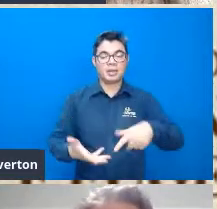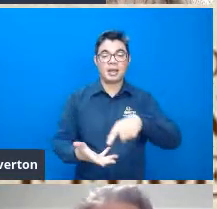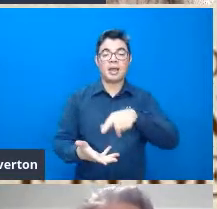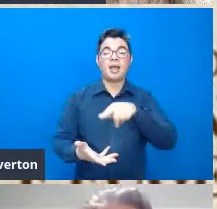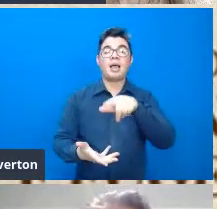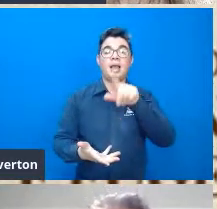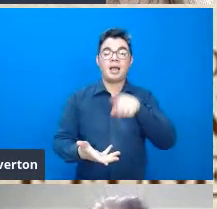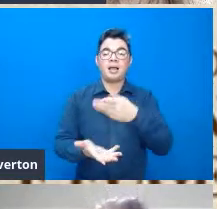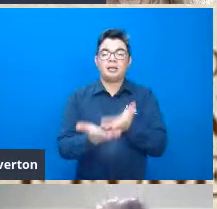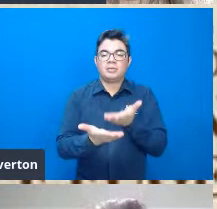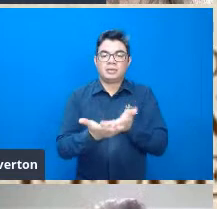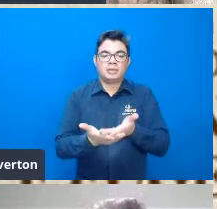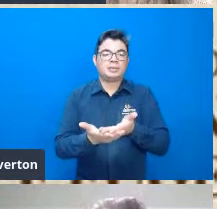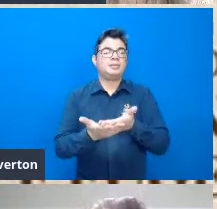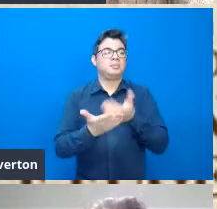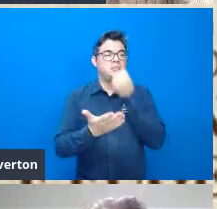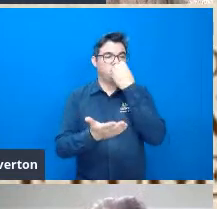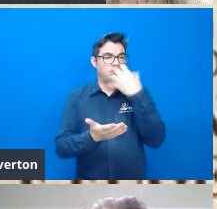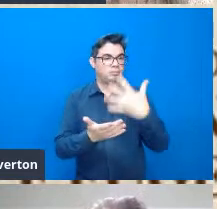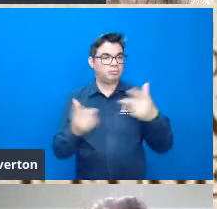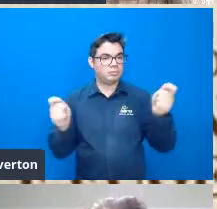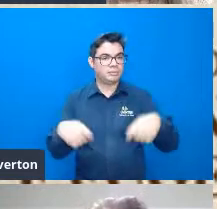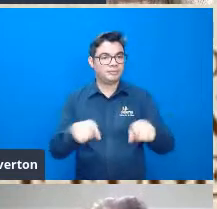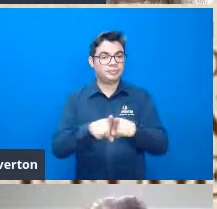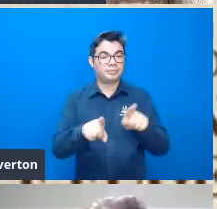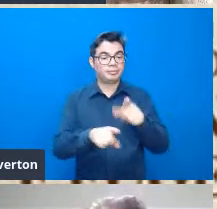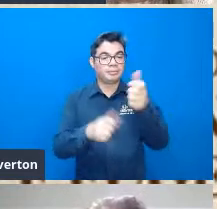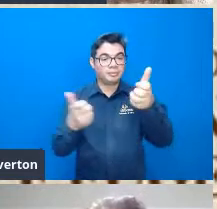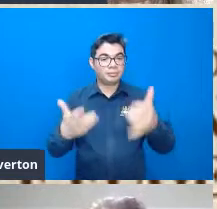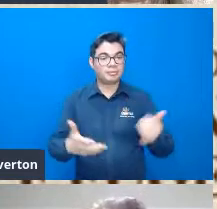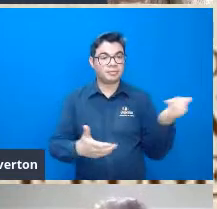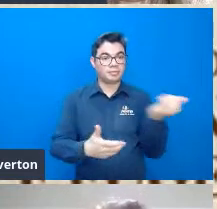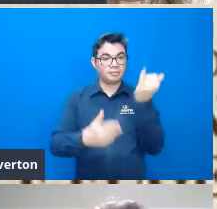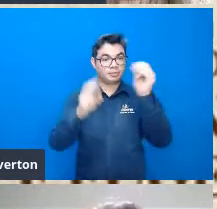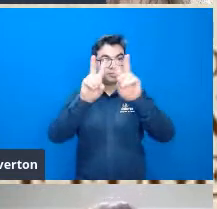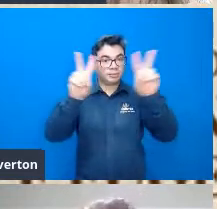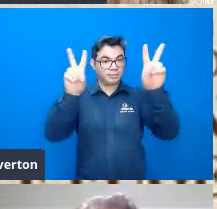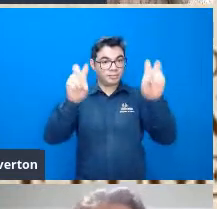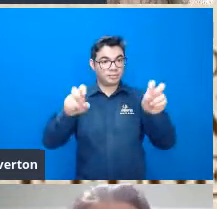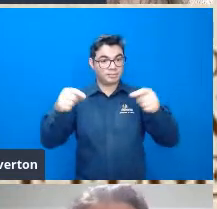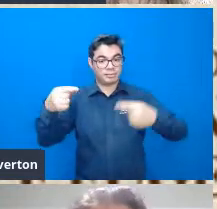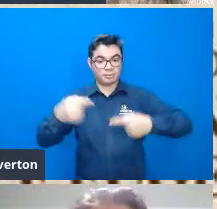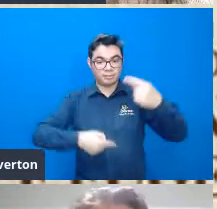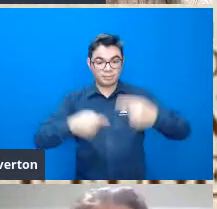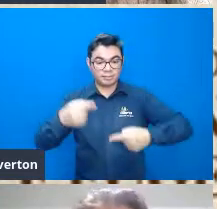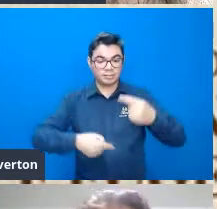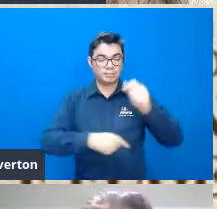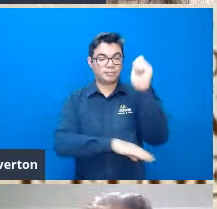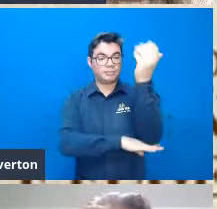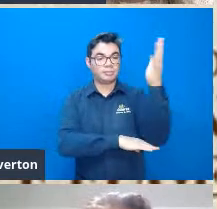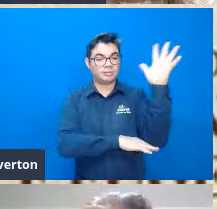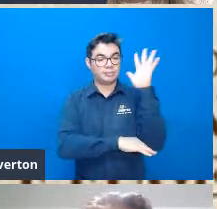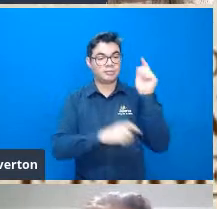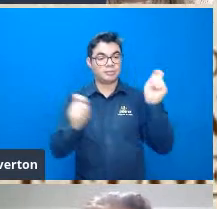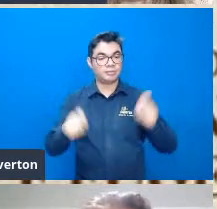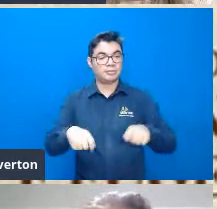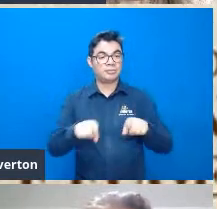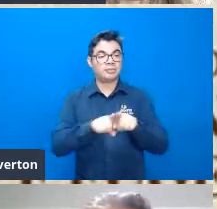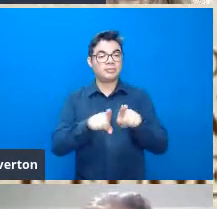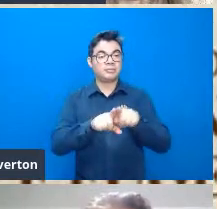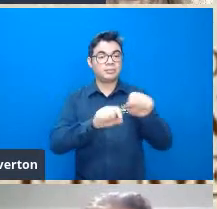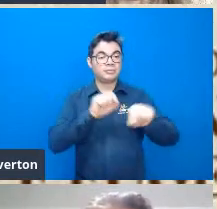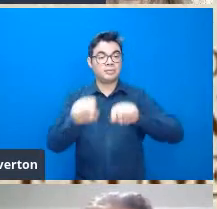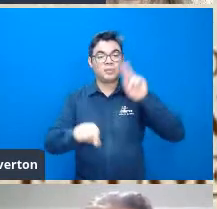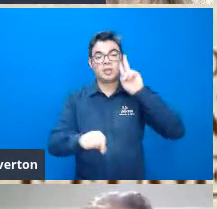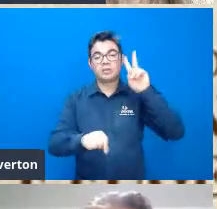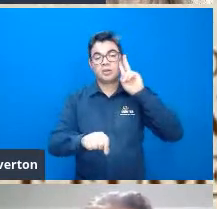muitos alunos comentaram sobre a importância da temática de se discutir ecologia de se trazer a história